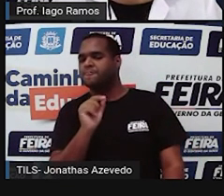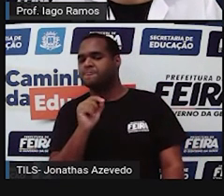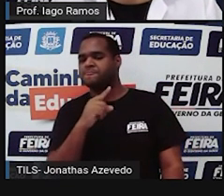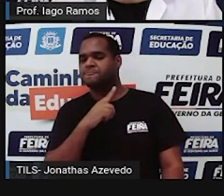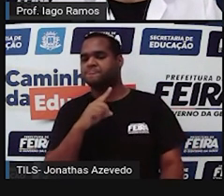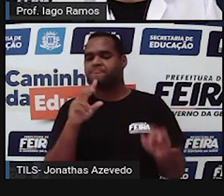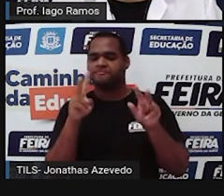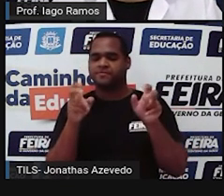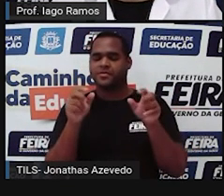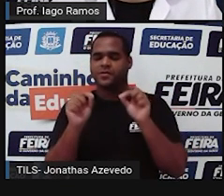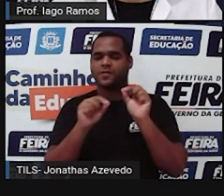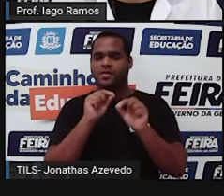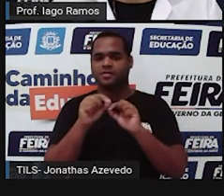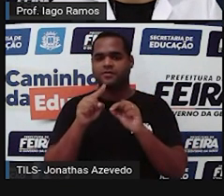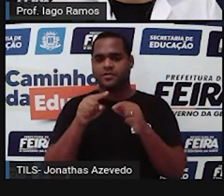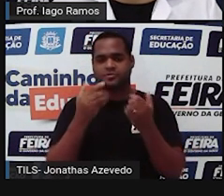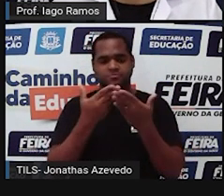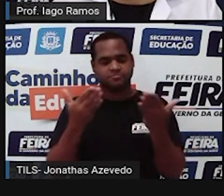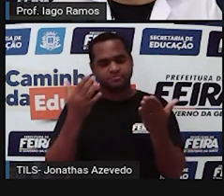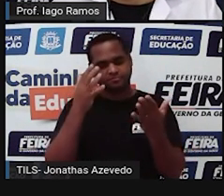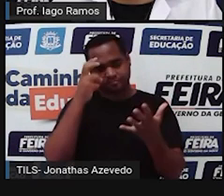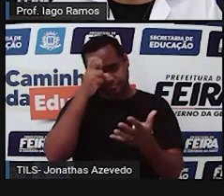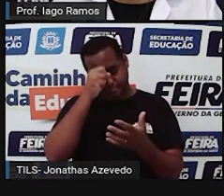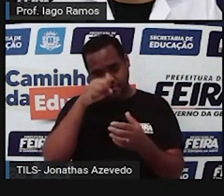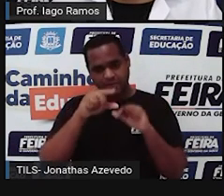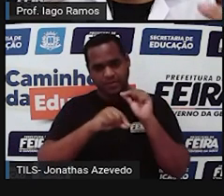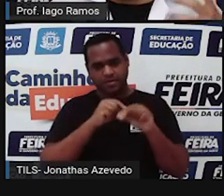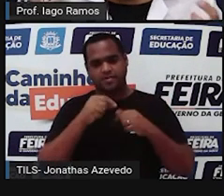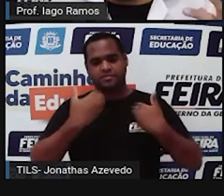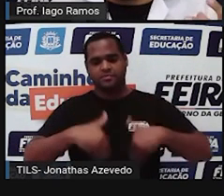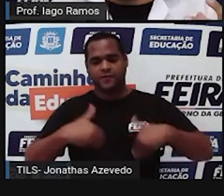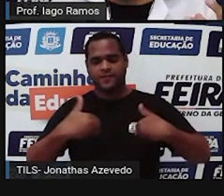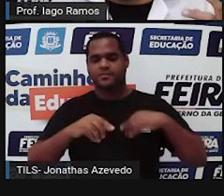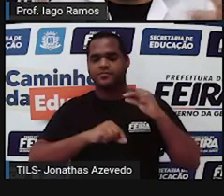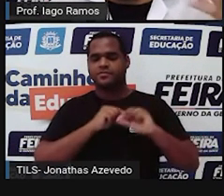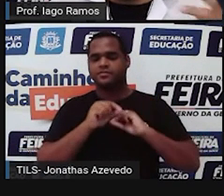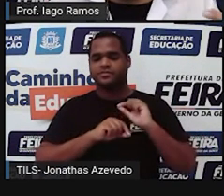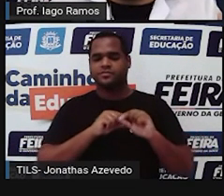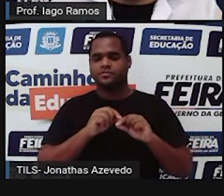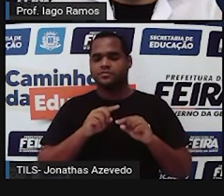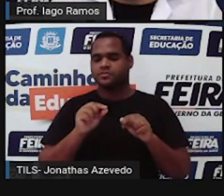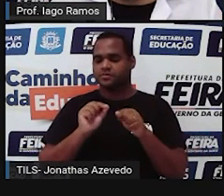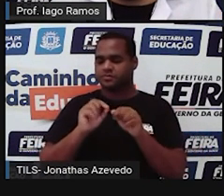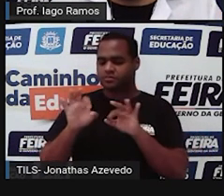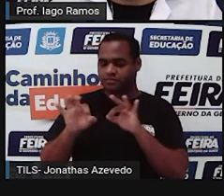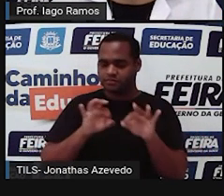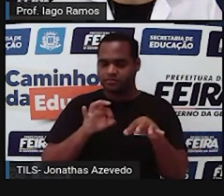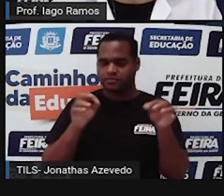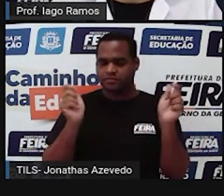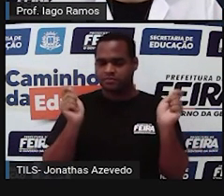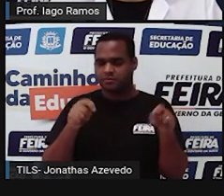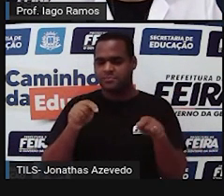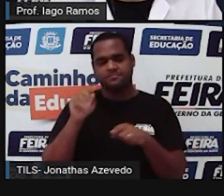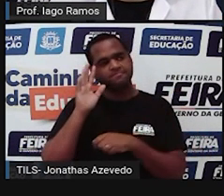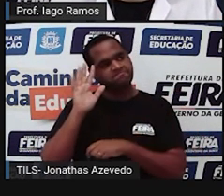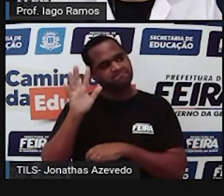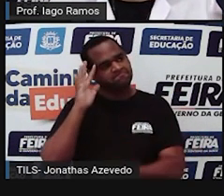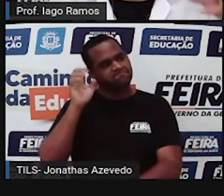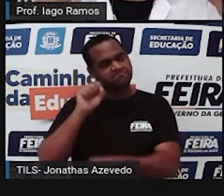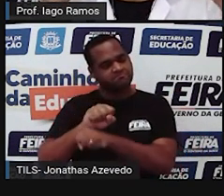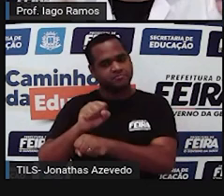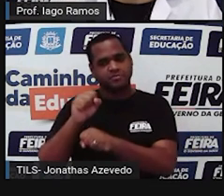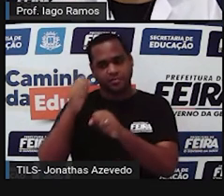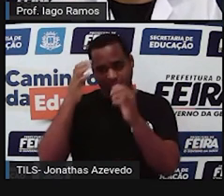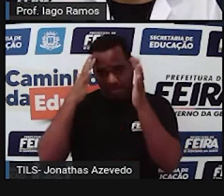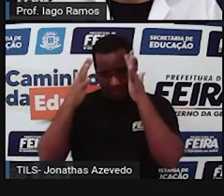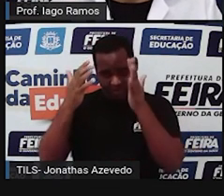o que desse conteúdo você gostaria que caísse na prova? Porque quando você faz isso, quando você pensa para parar nisso, sua memória vai